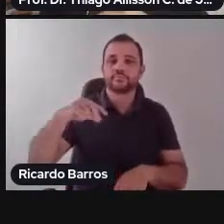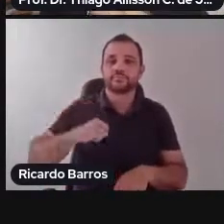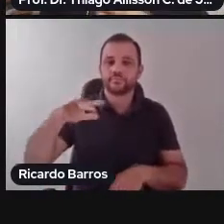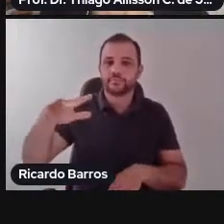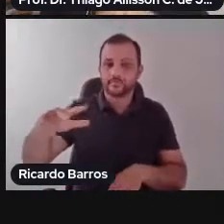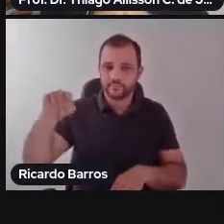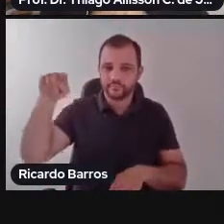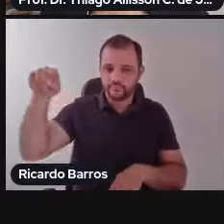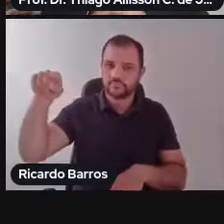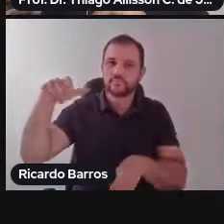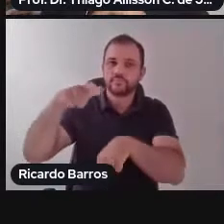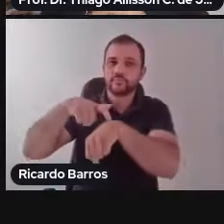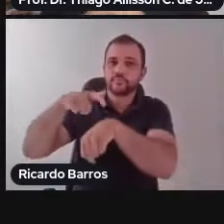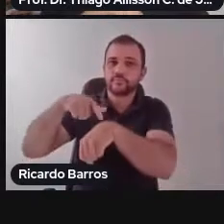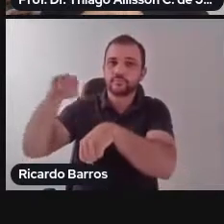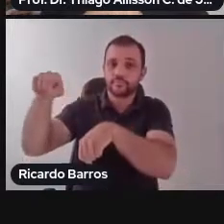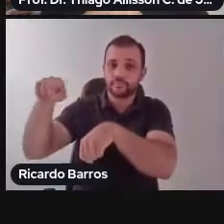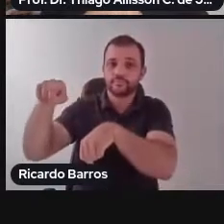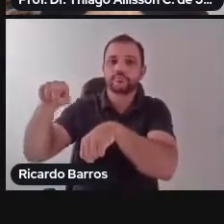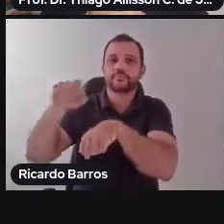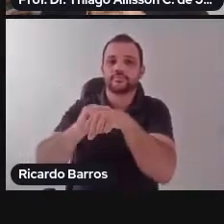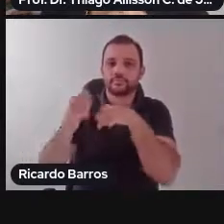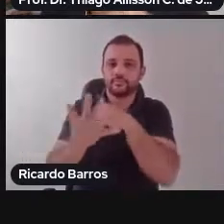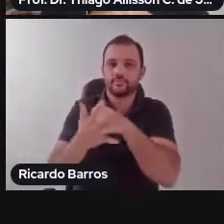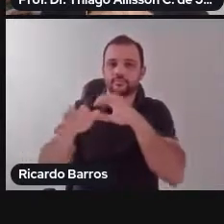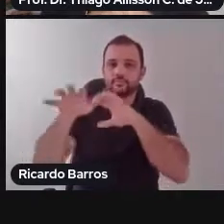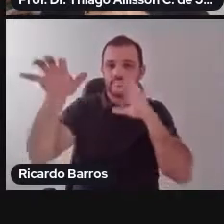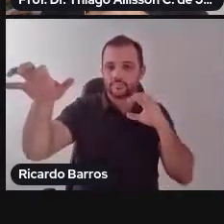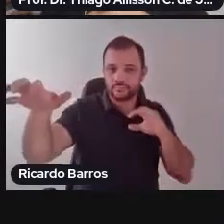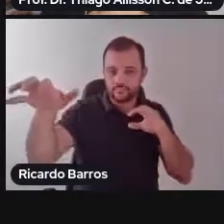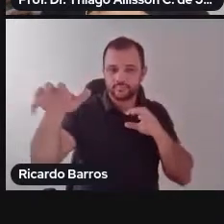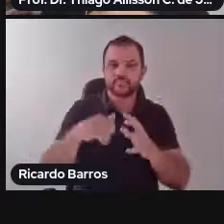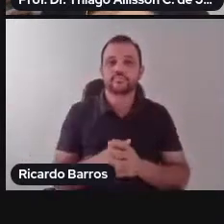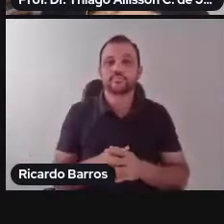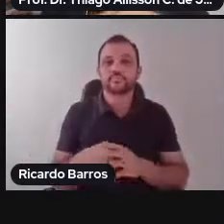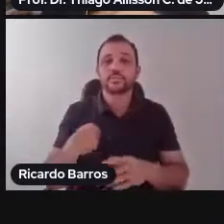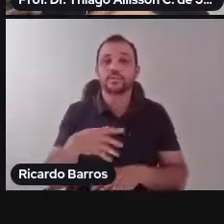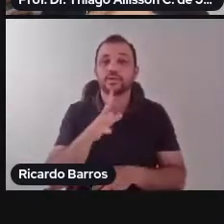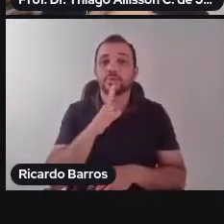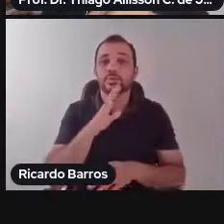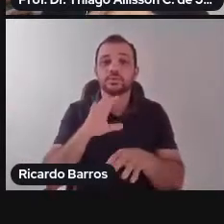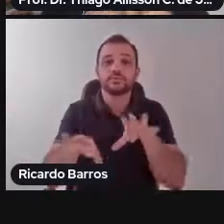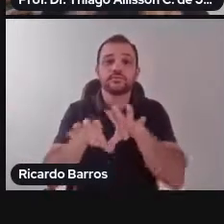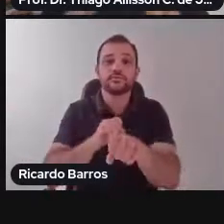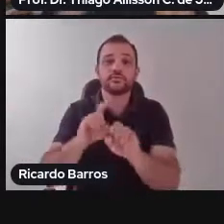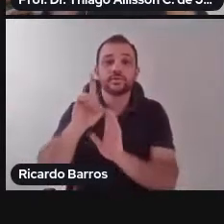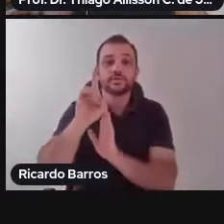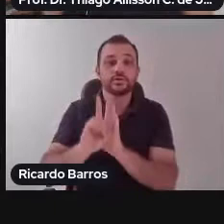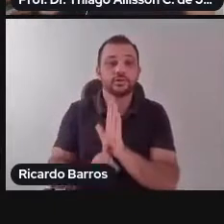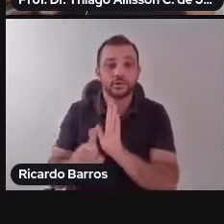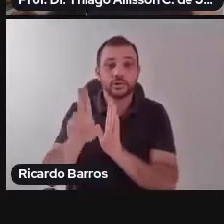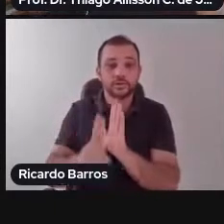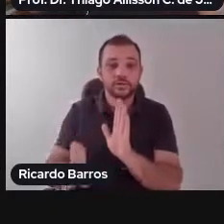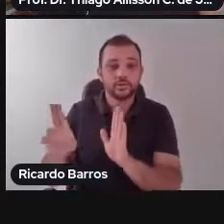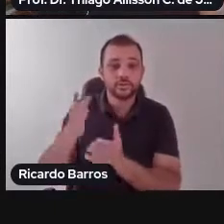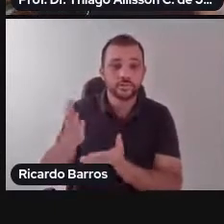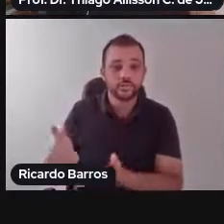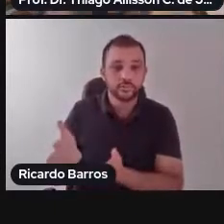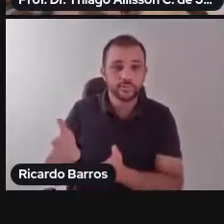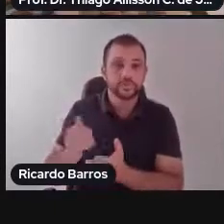conhecer a Faculdade de Direito da Universidade do Minho, que é uma das poucas faculdades de direito na modalidade da